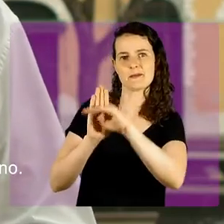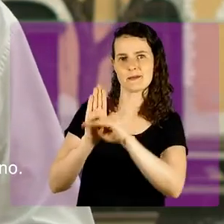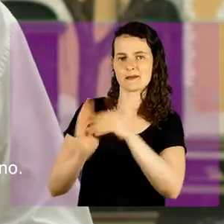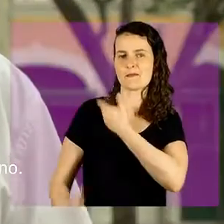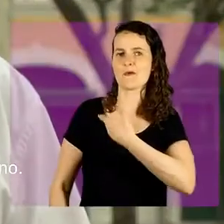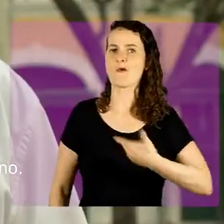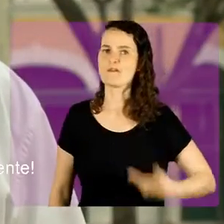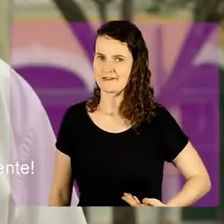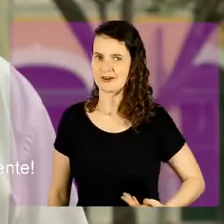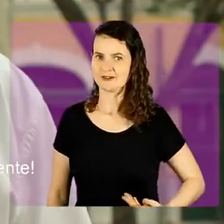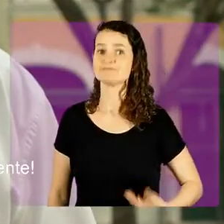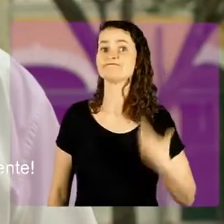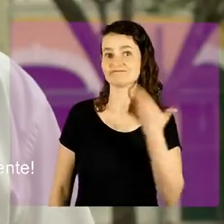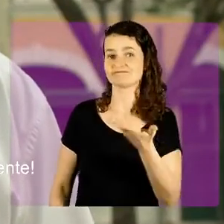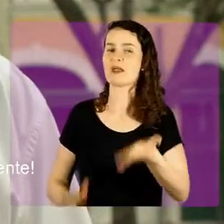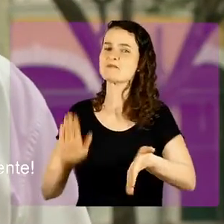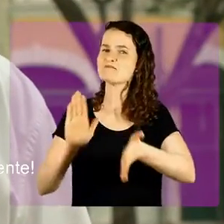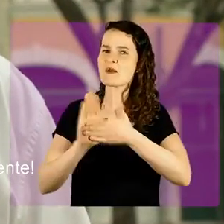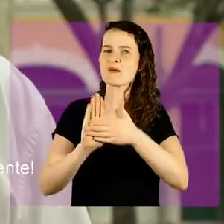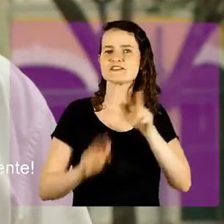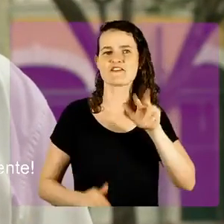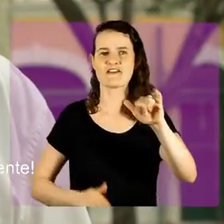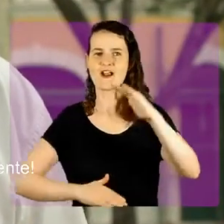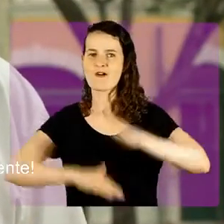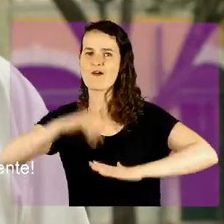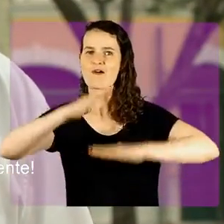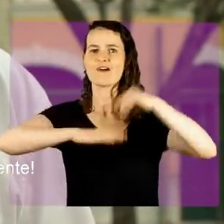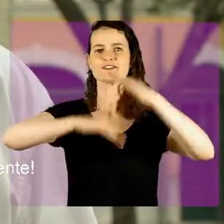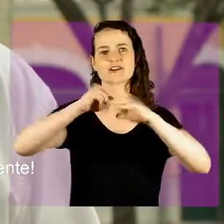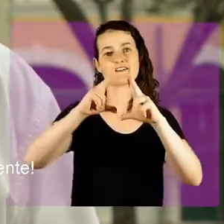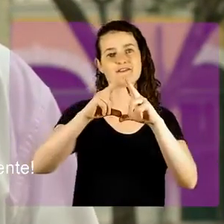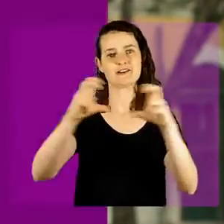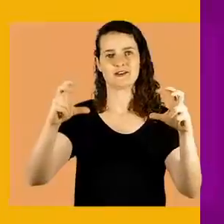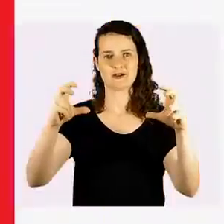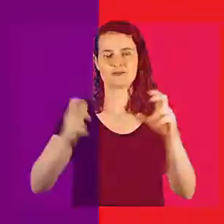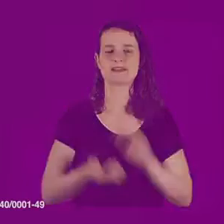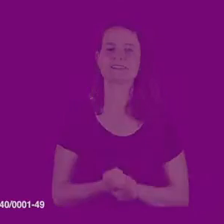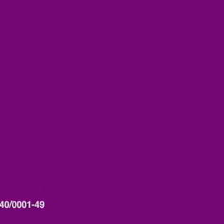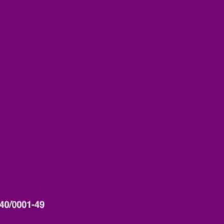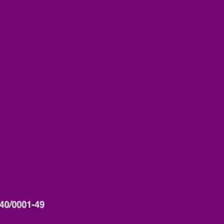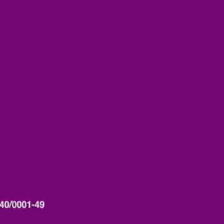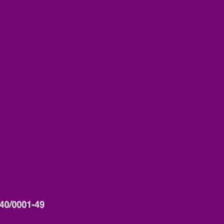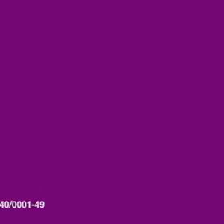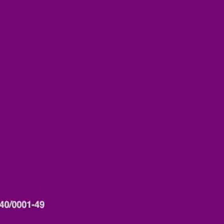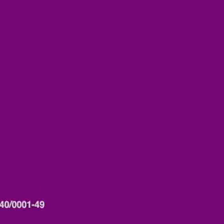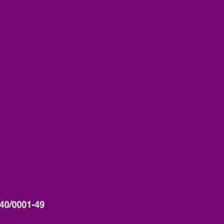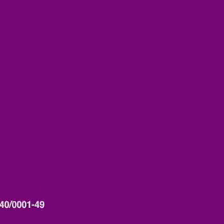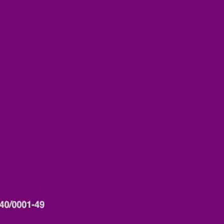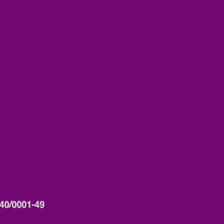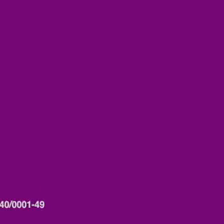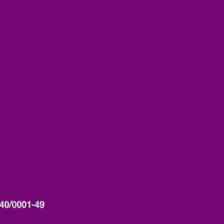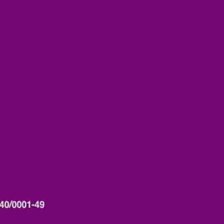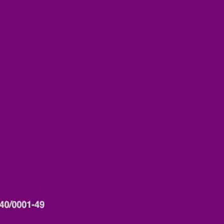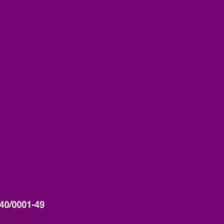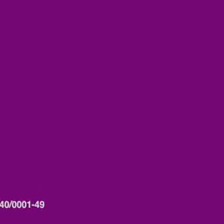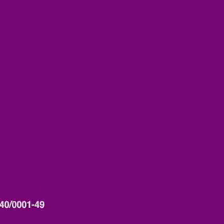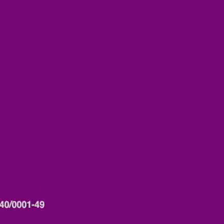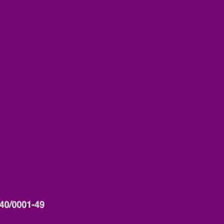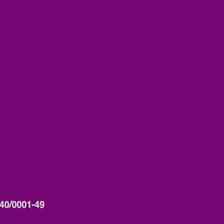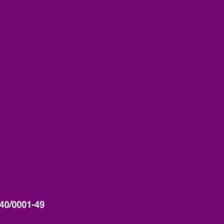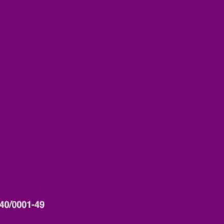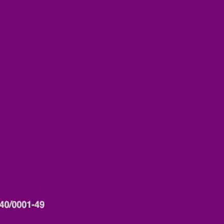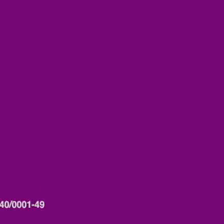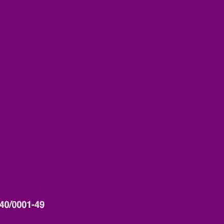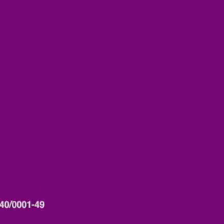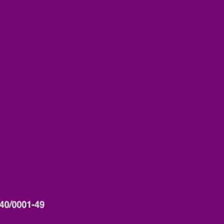programa de governo. E é assim que faremos a Floripa de toda a nossa gente. Você acabou de assistir o programa da Floripa de toda a nossa